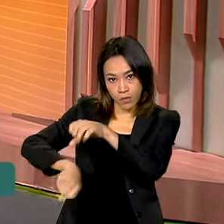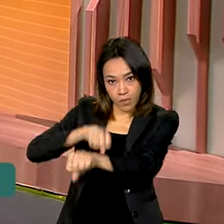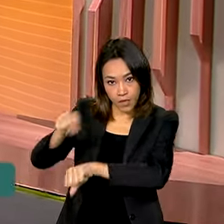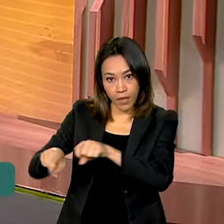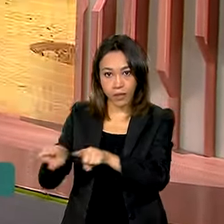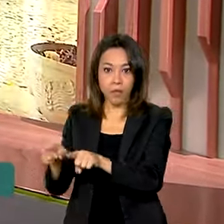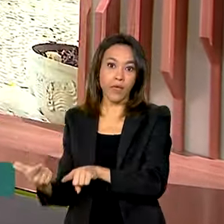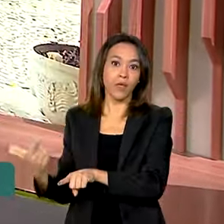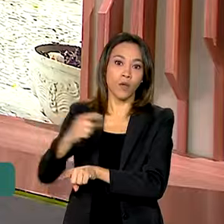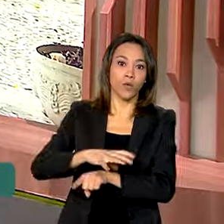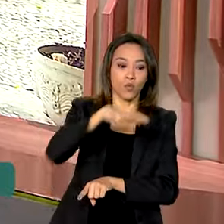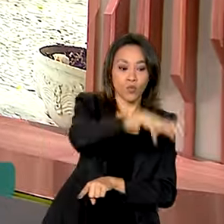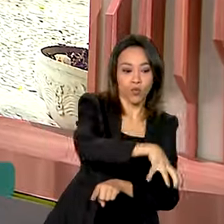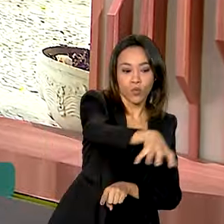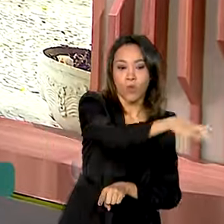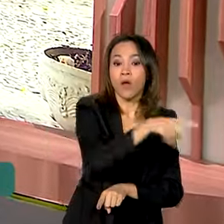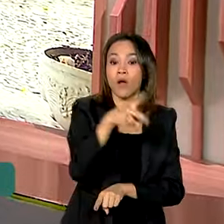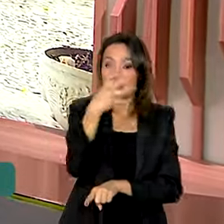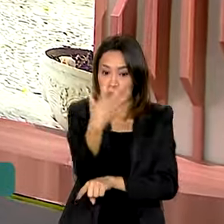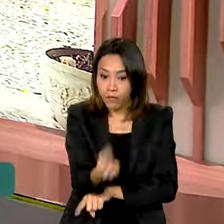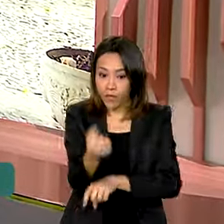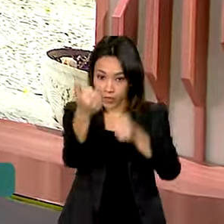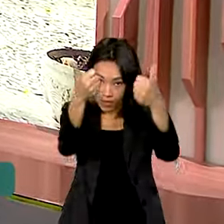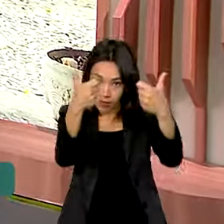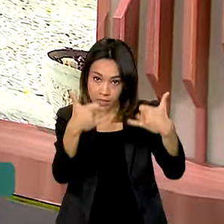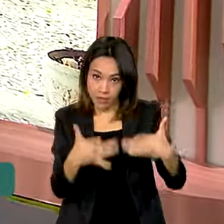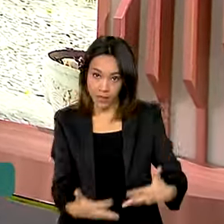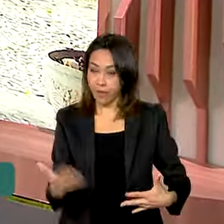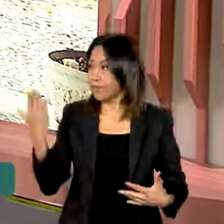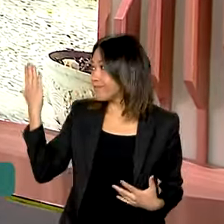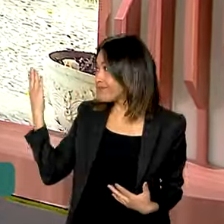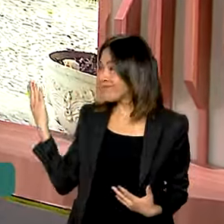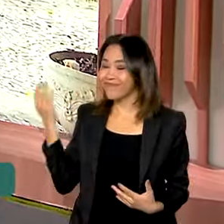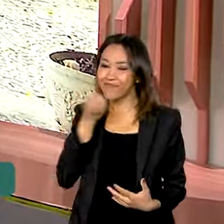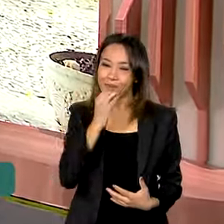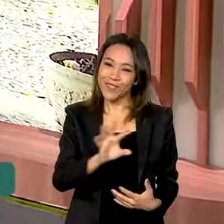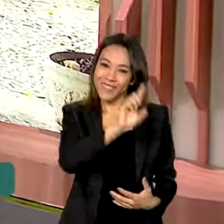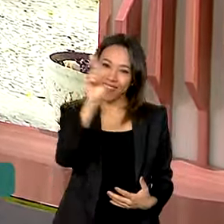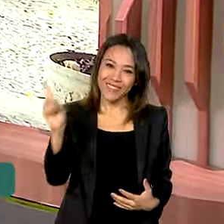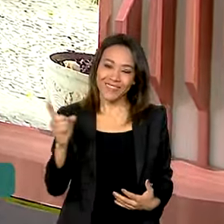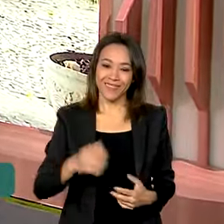Ao vivo do Rio de Janeiro, Tiago Pimenta tem as informações. Bom dia, Tiago.